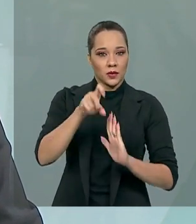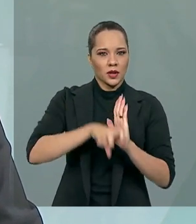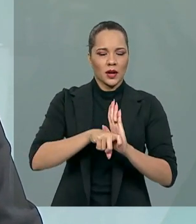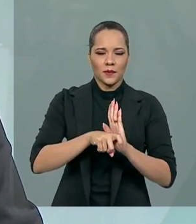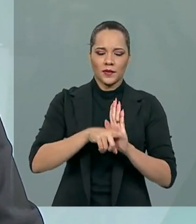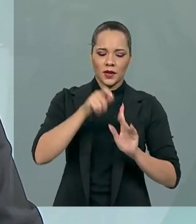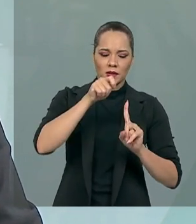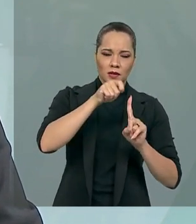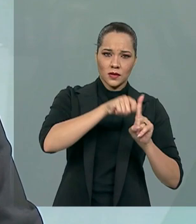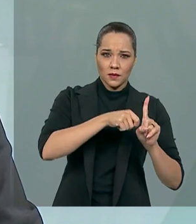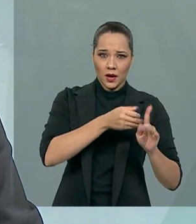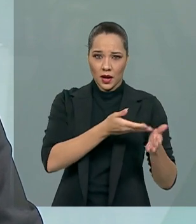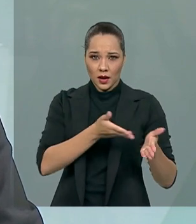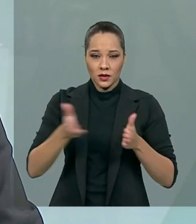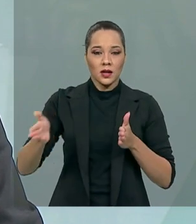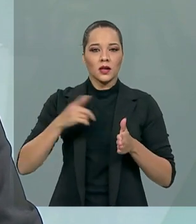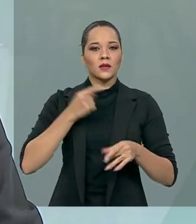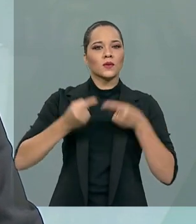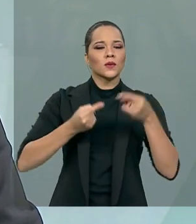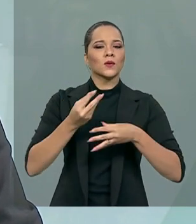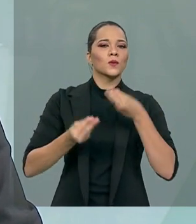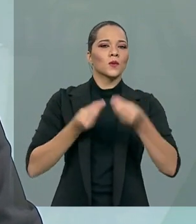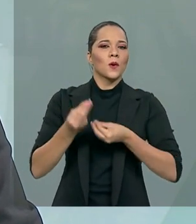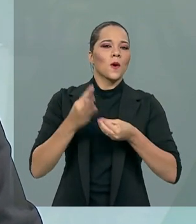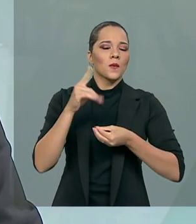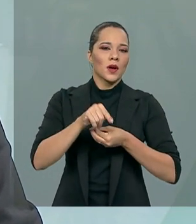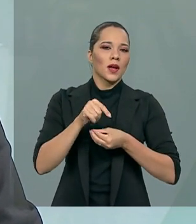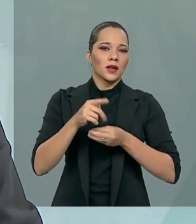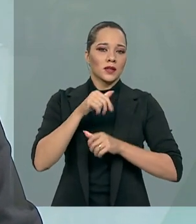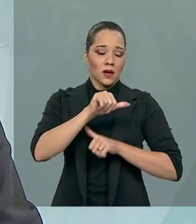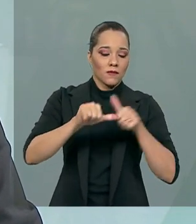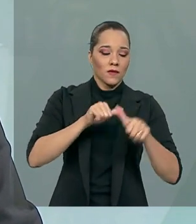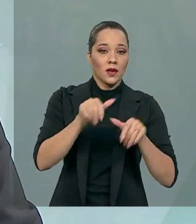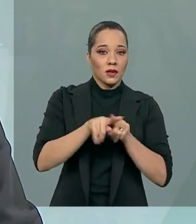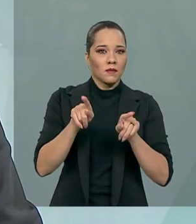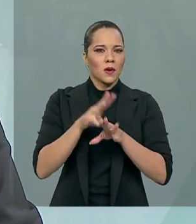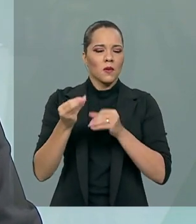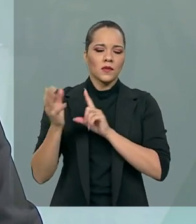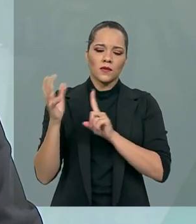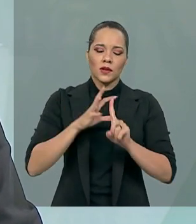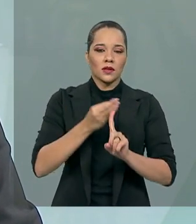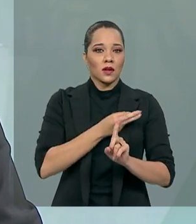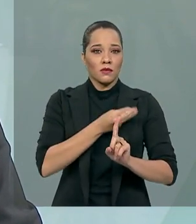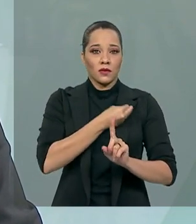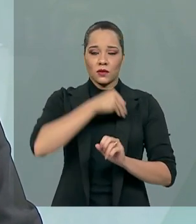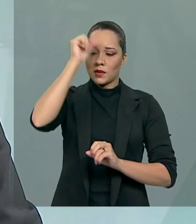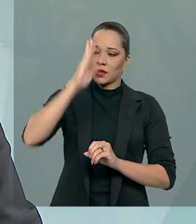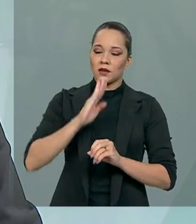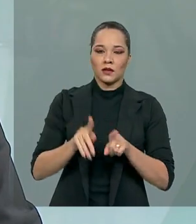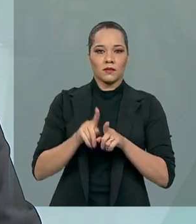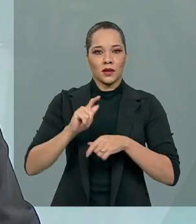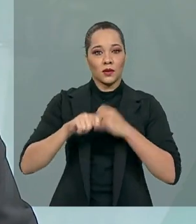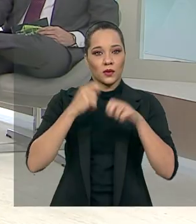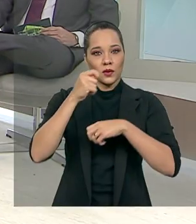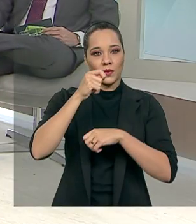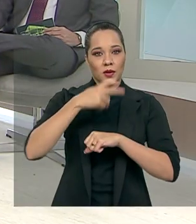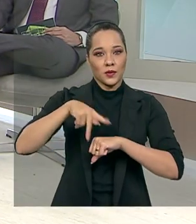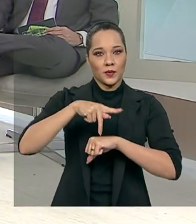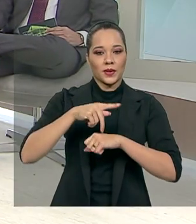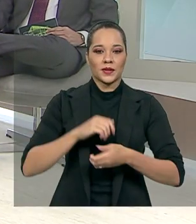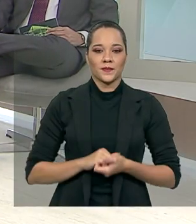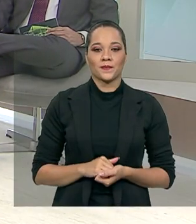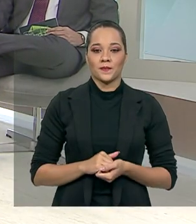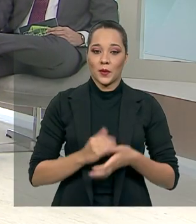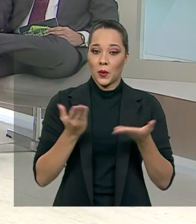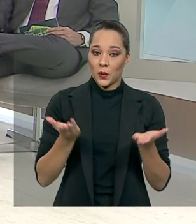discutindo os rumos desta reforma e os impactos que ela terá na vida dos brasileiros e na economia do país. No